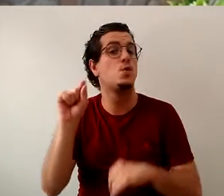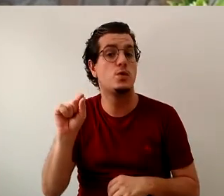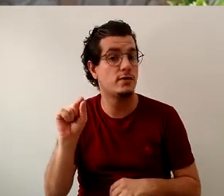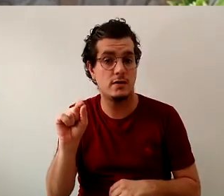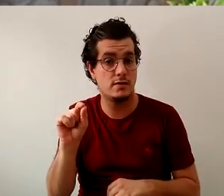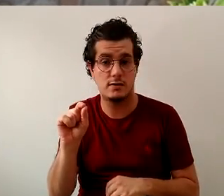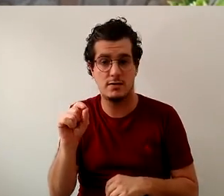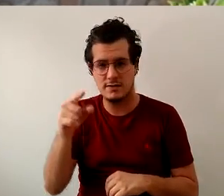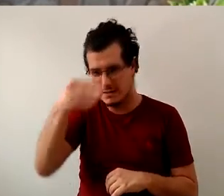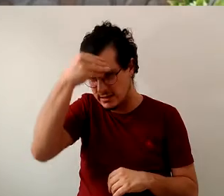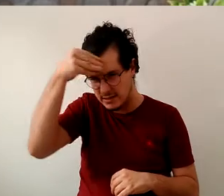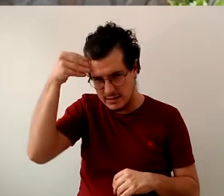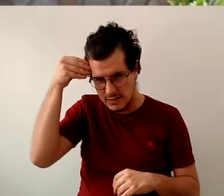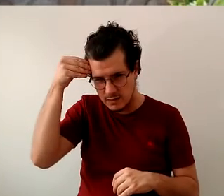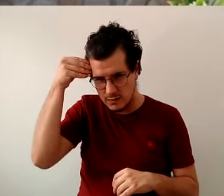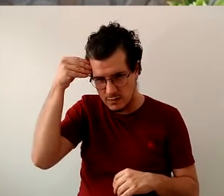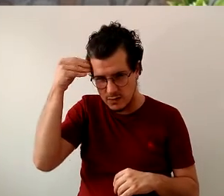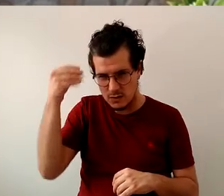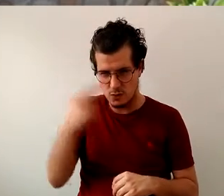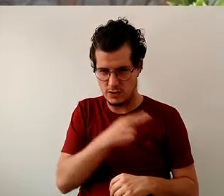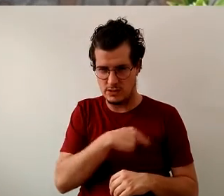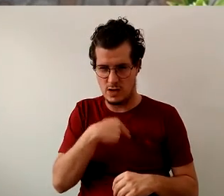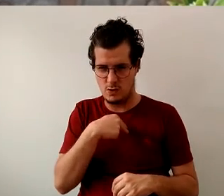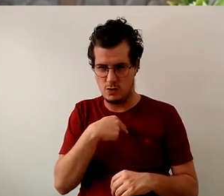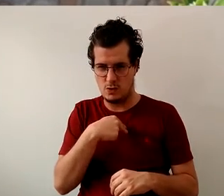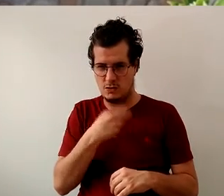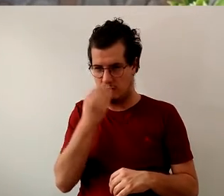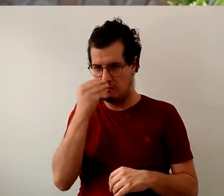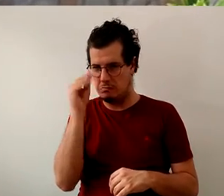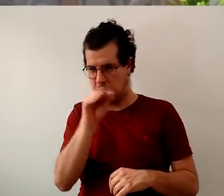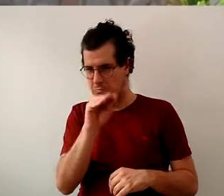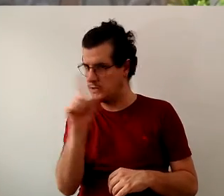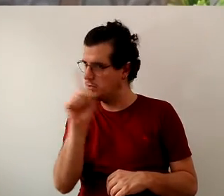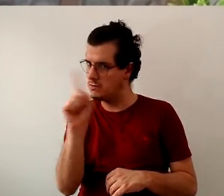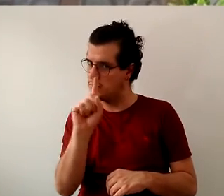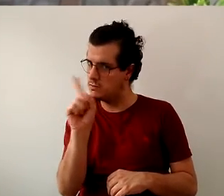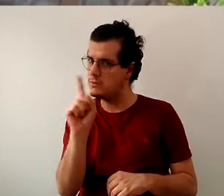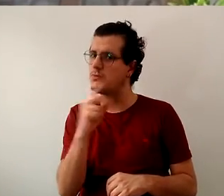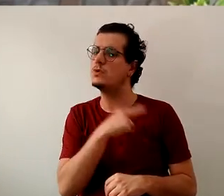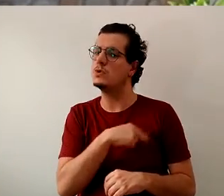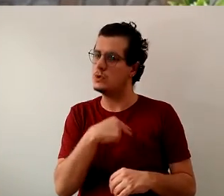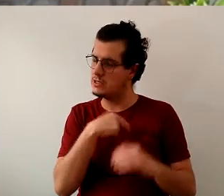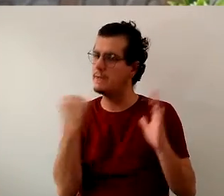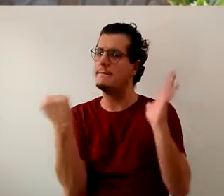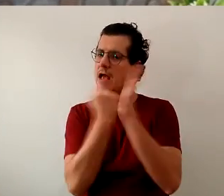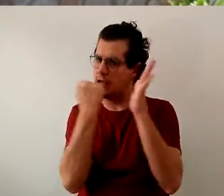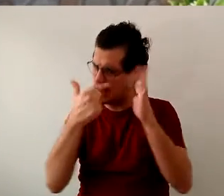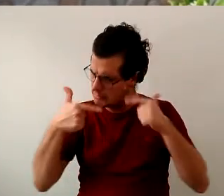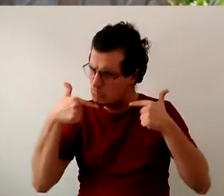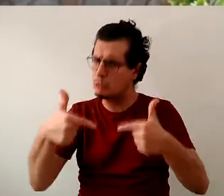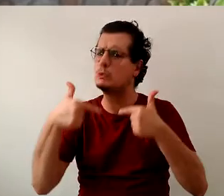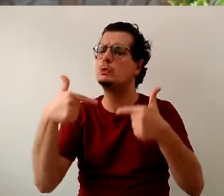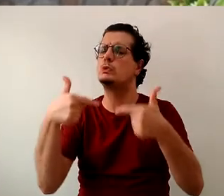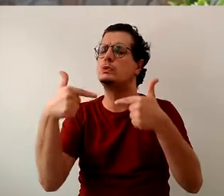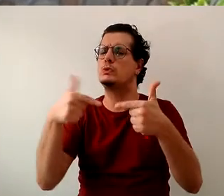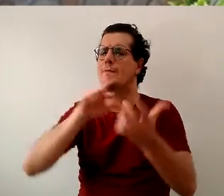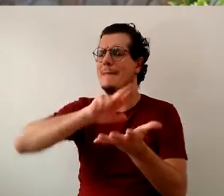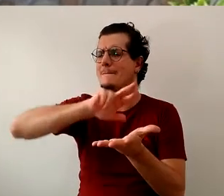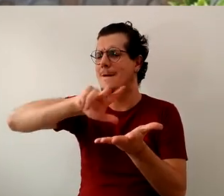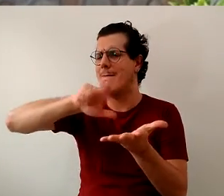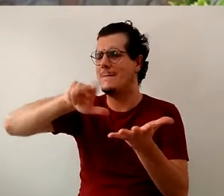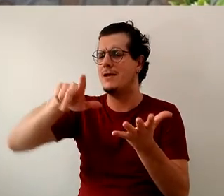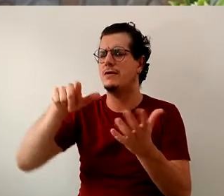que a uneal é nossa. lute, com garra, não há outra igual, com